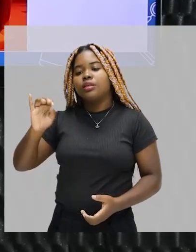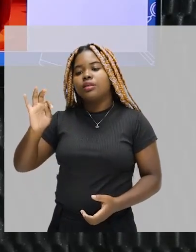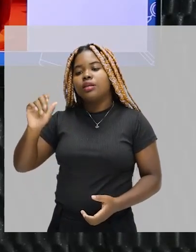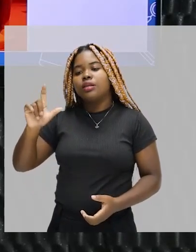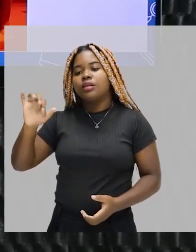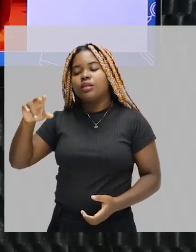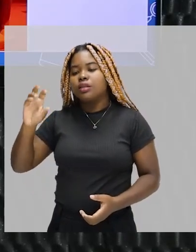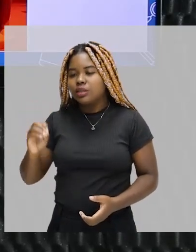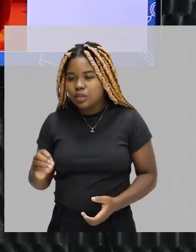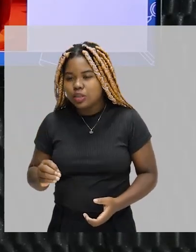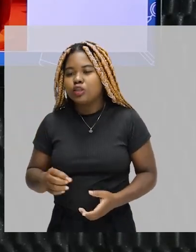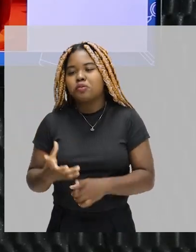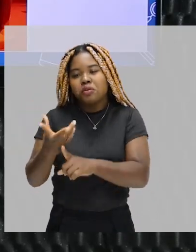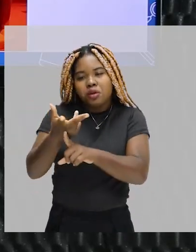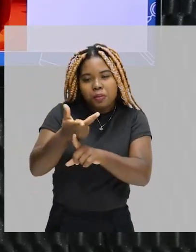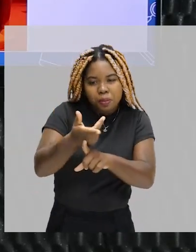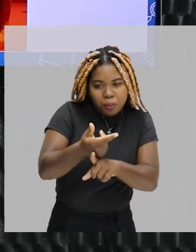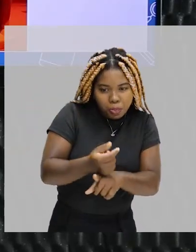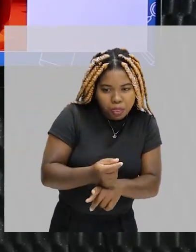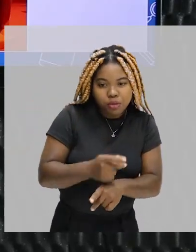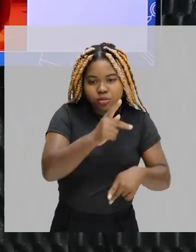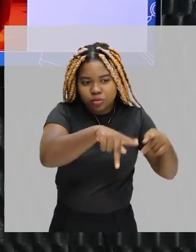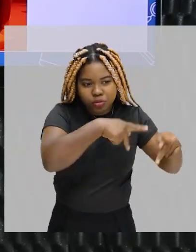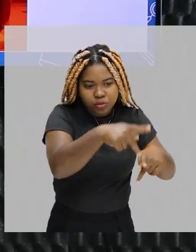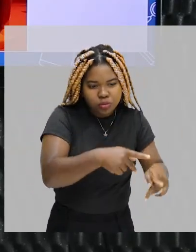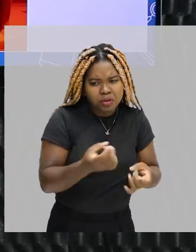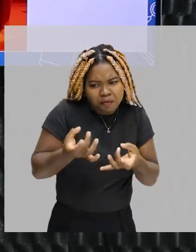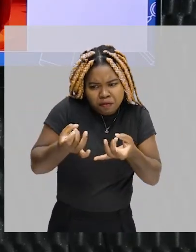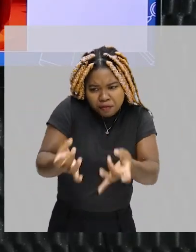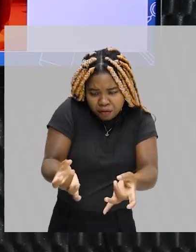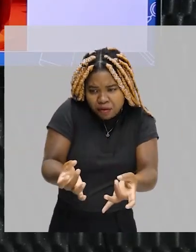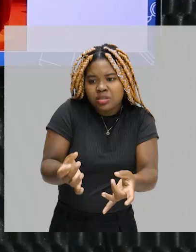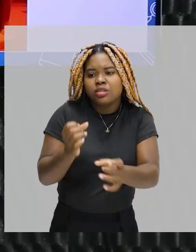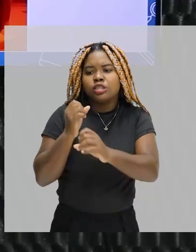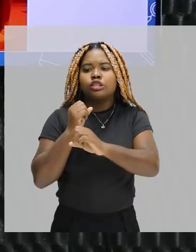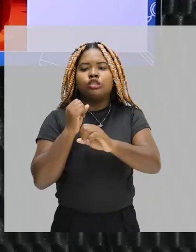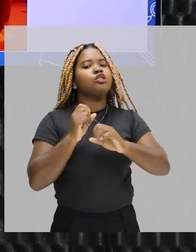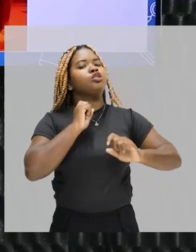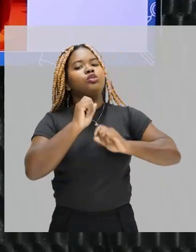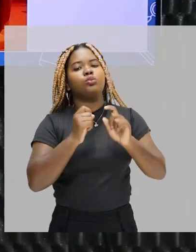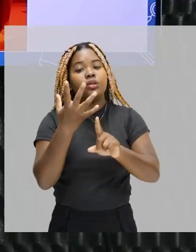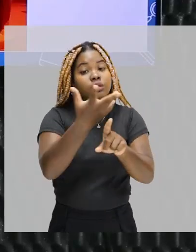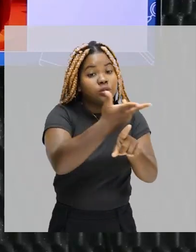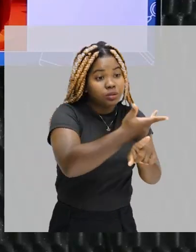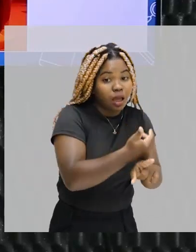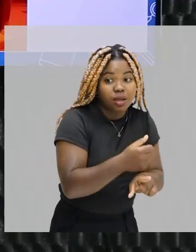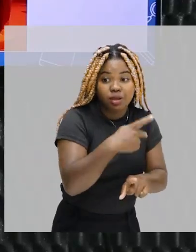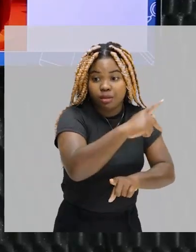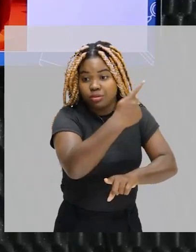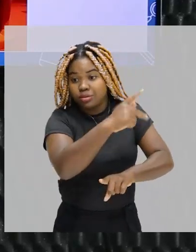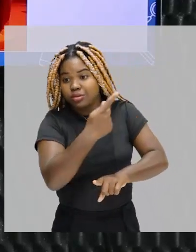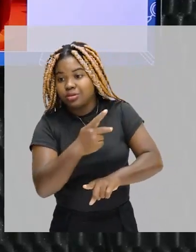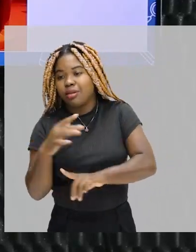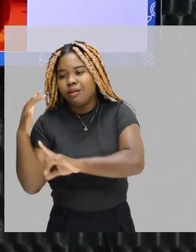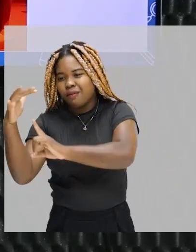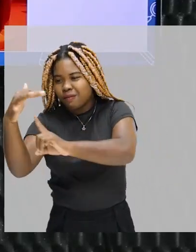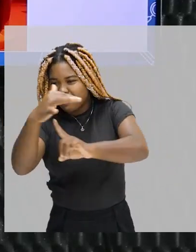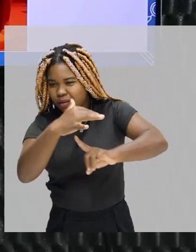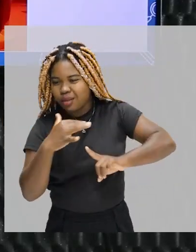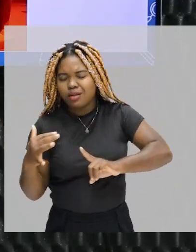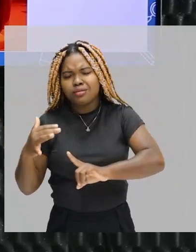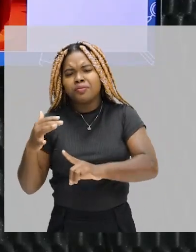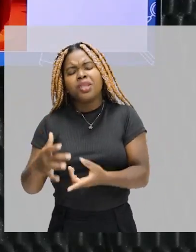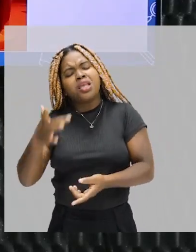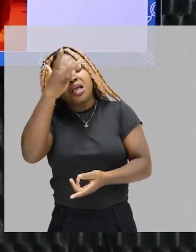do povo, que começa a vender suas obras em feiras, de exposição para turistas, e a obra dele vai ser vista, assim